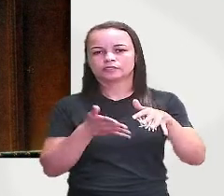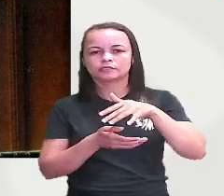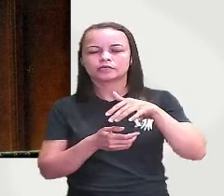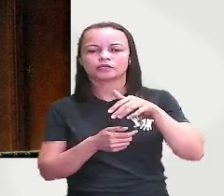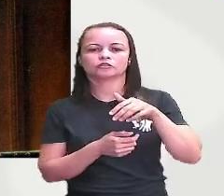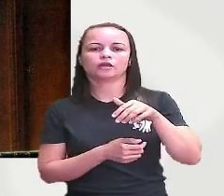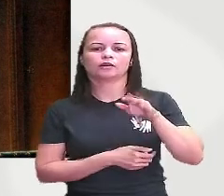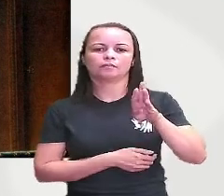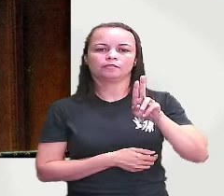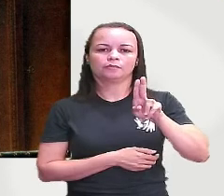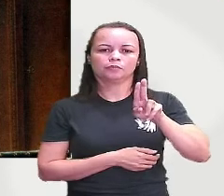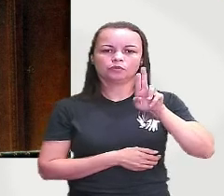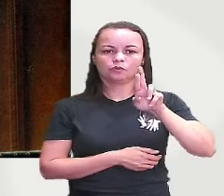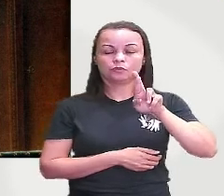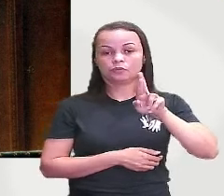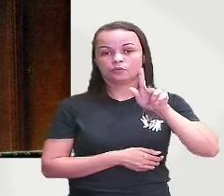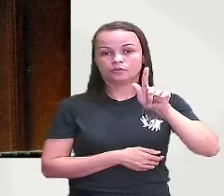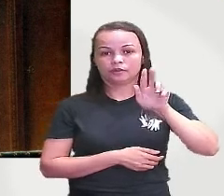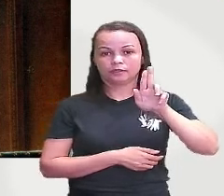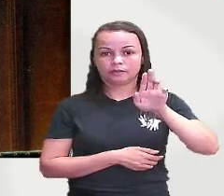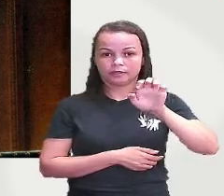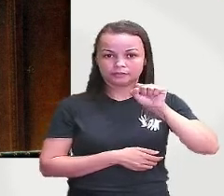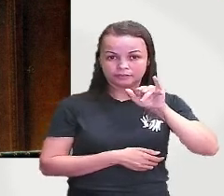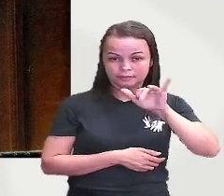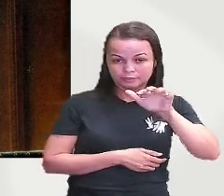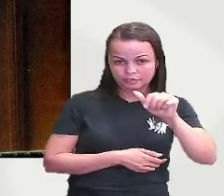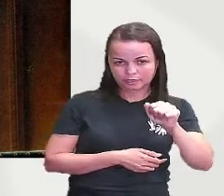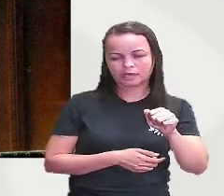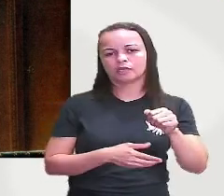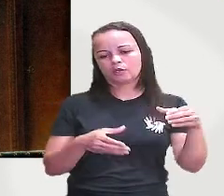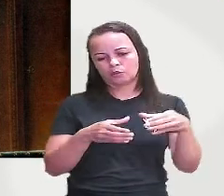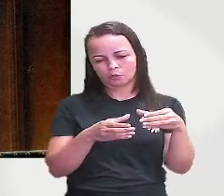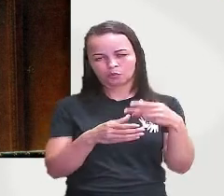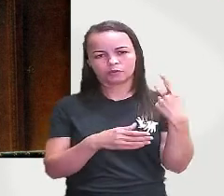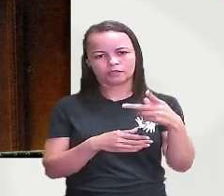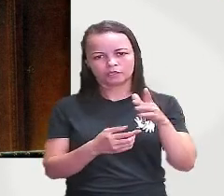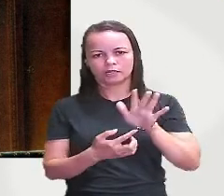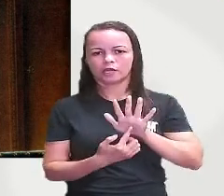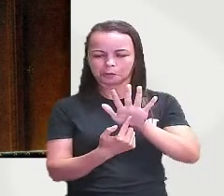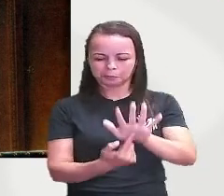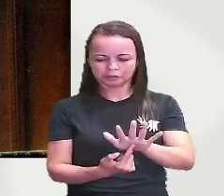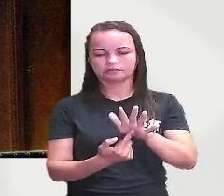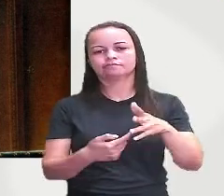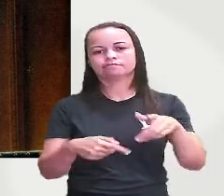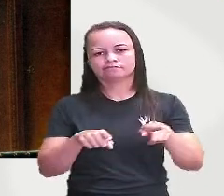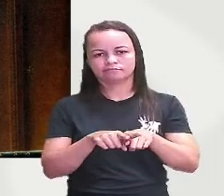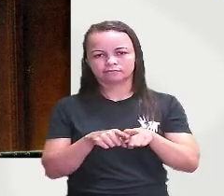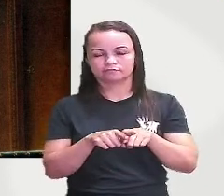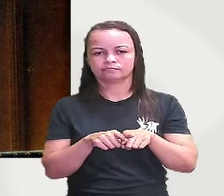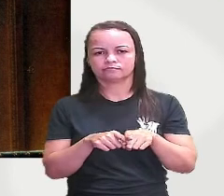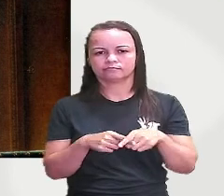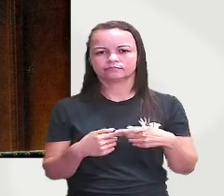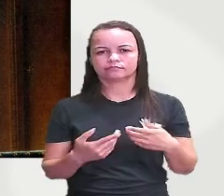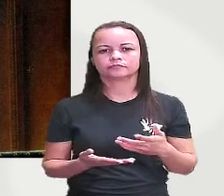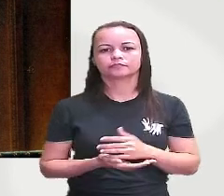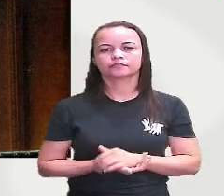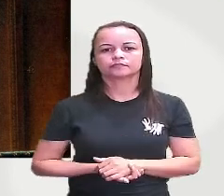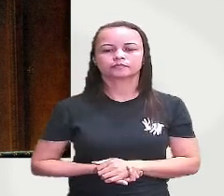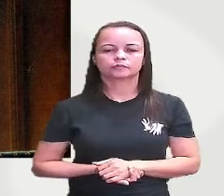que era uma classe que ele representava de certa forma ele vai